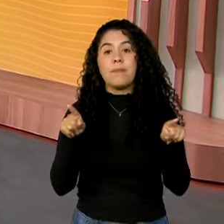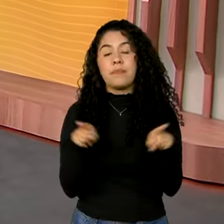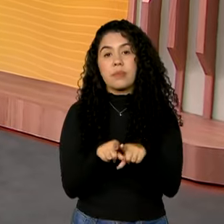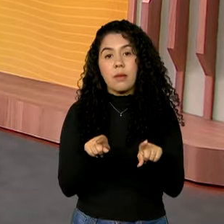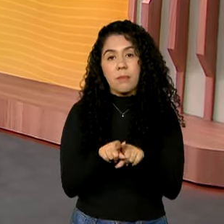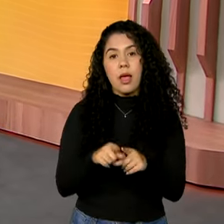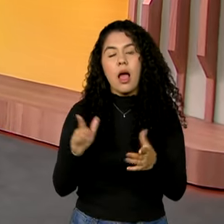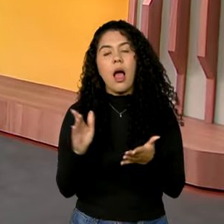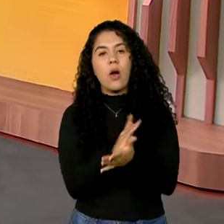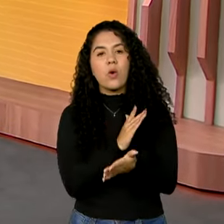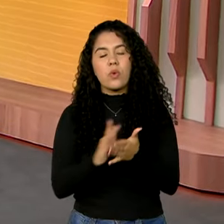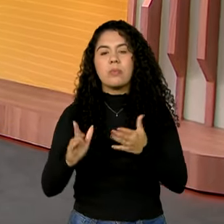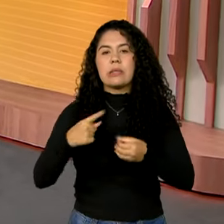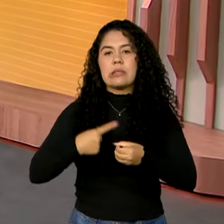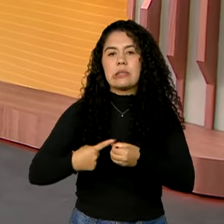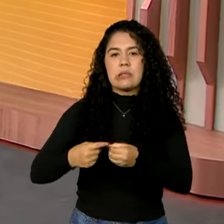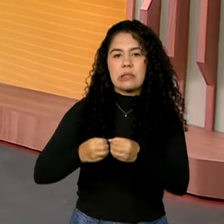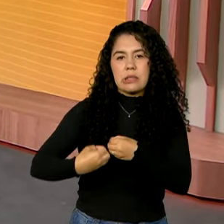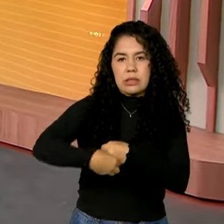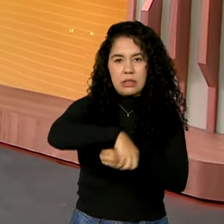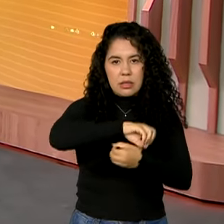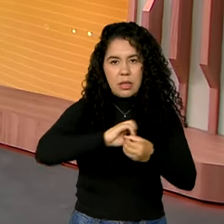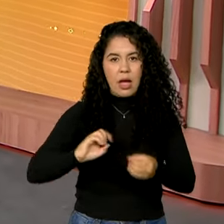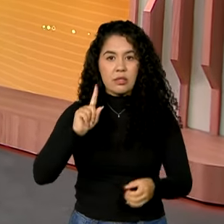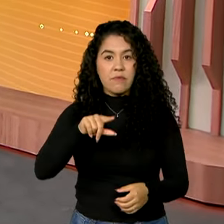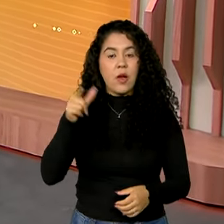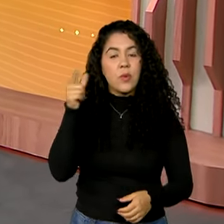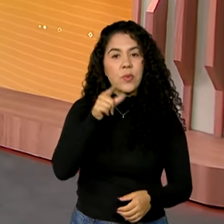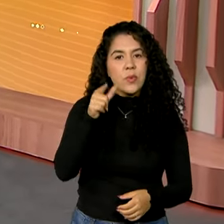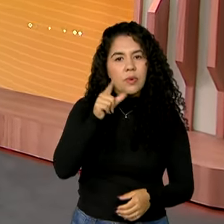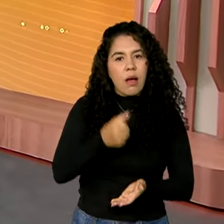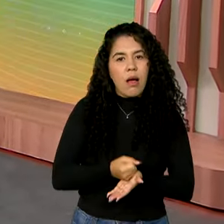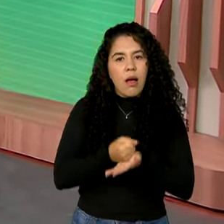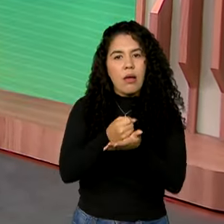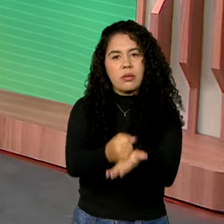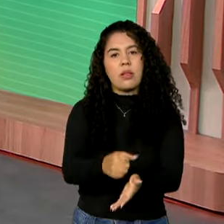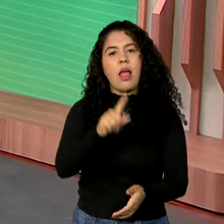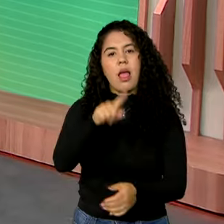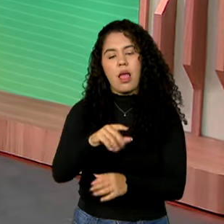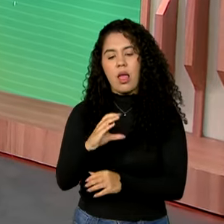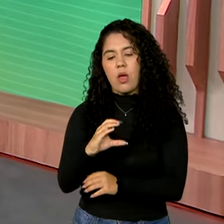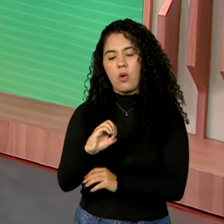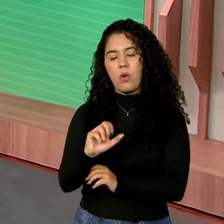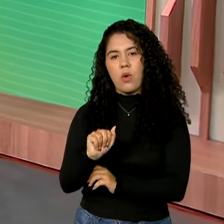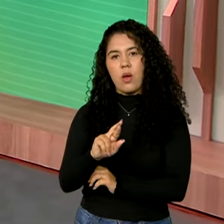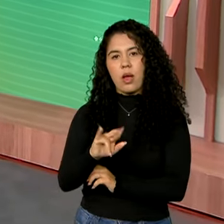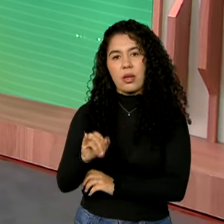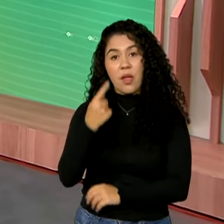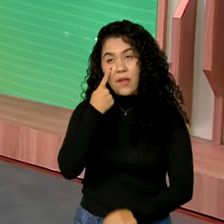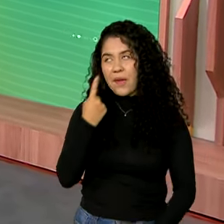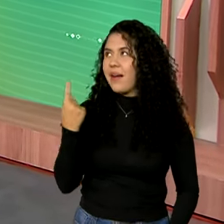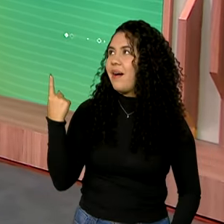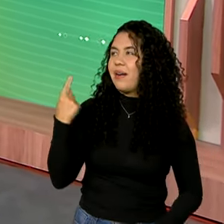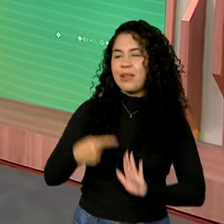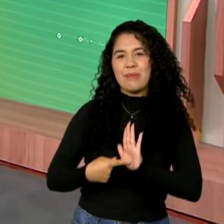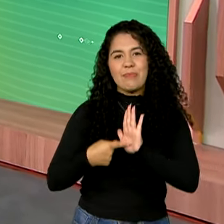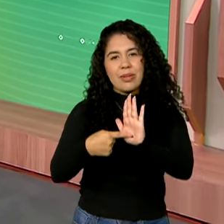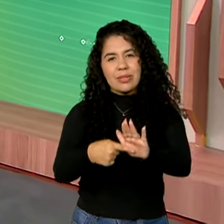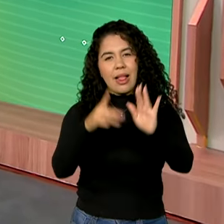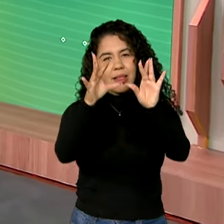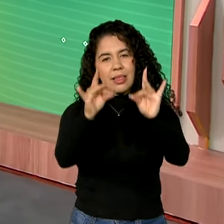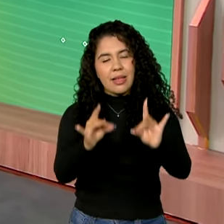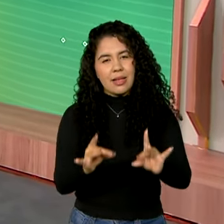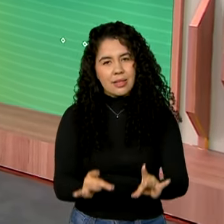beneficiadas com essa obra de dragagem é Coari, no Amazonas. Vamos então aproveitar essa notícia para mostrar outras